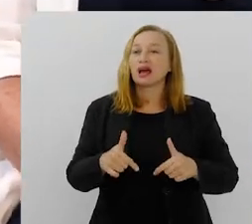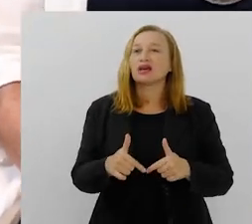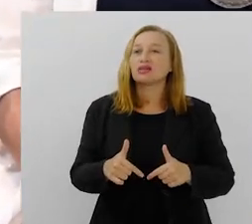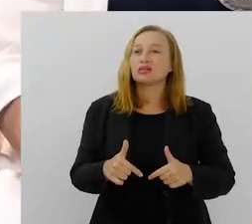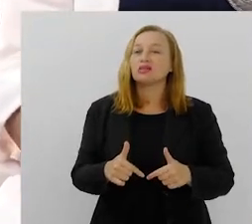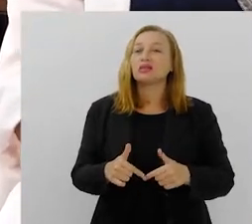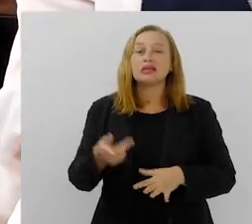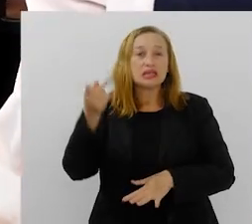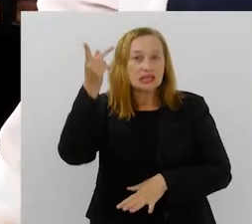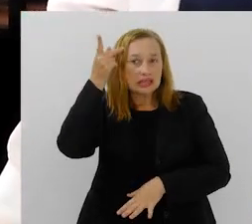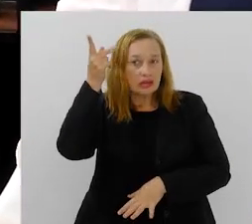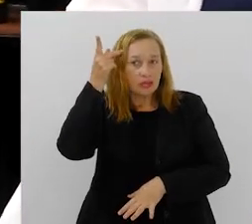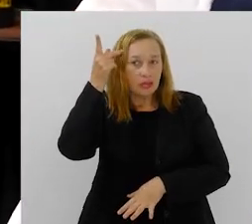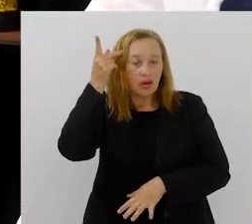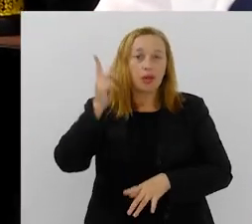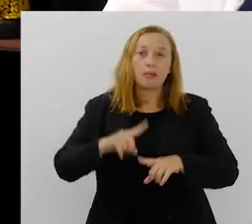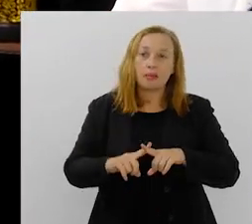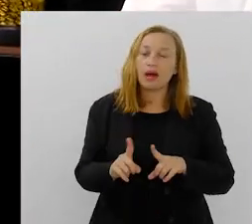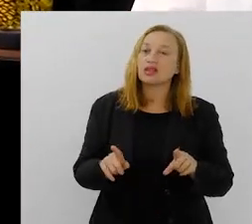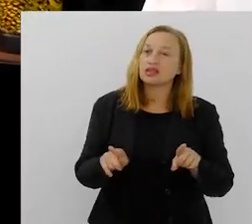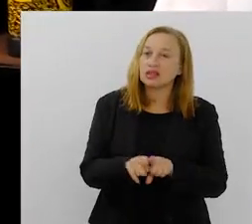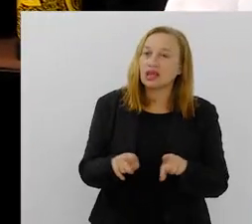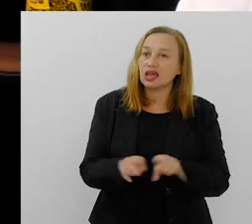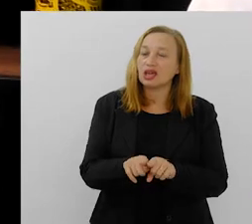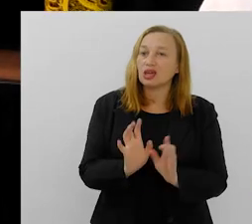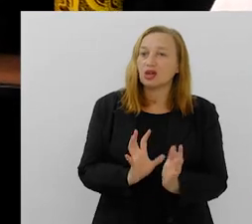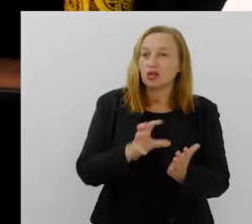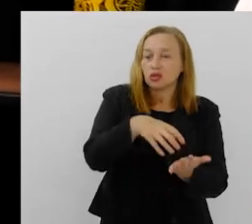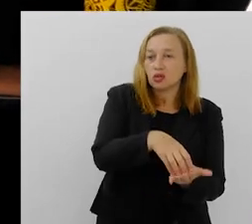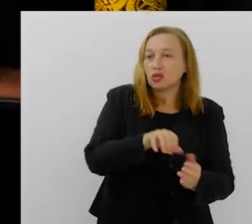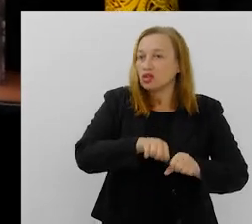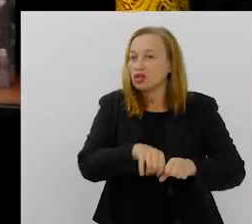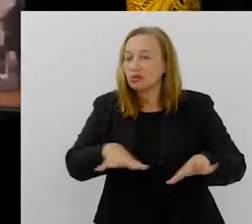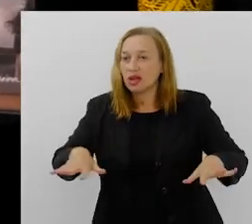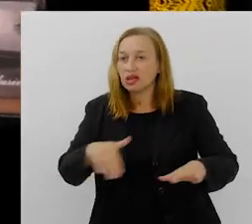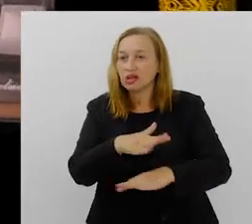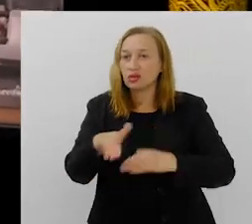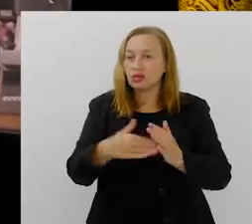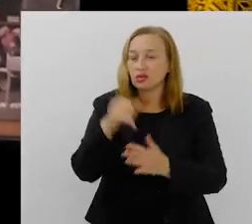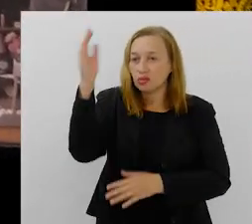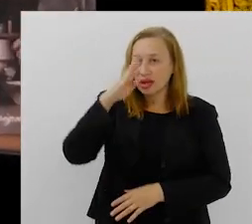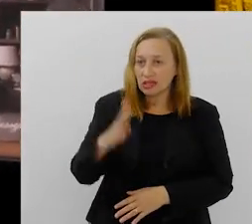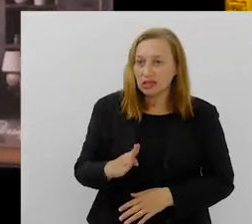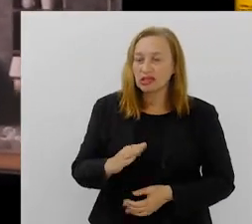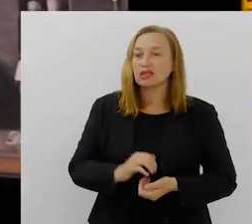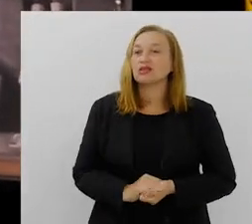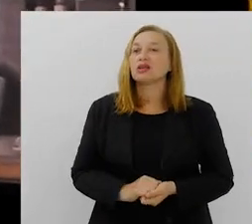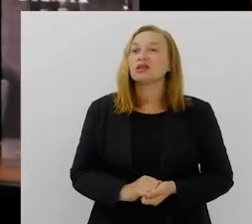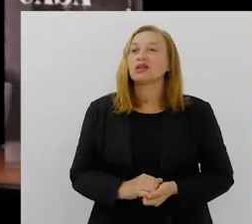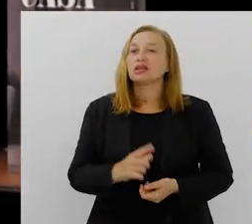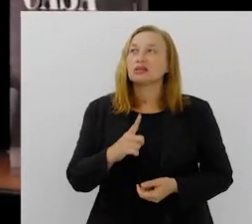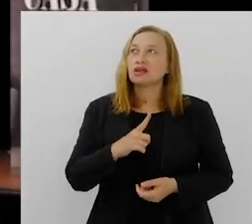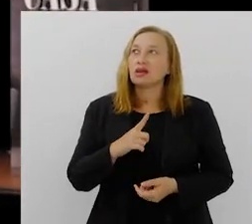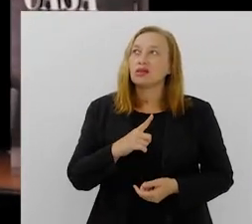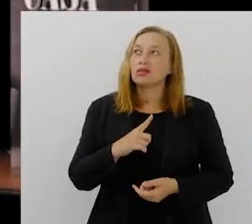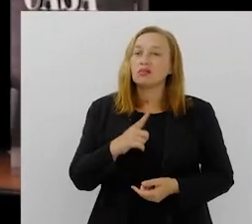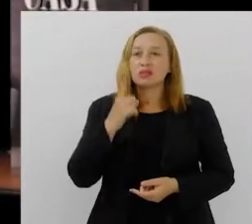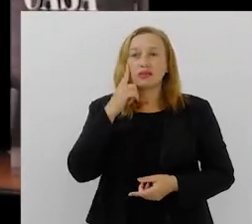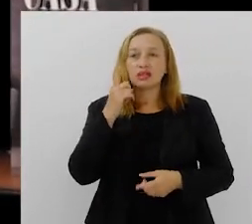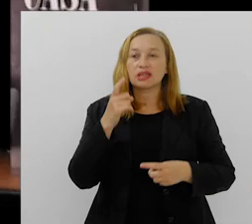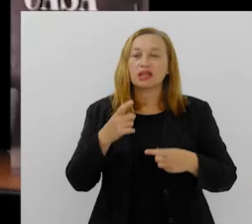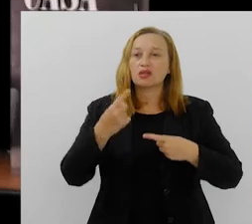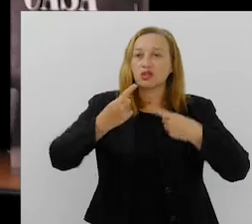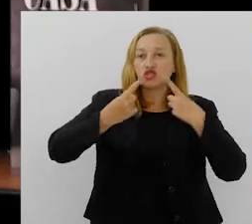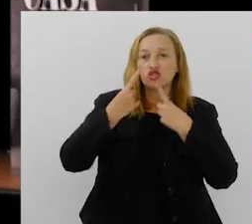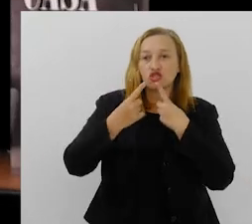com a sua sede em São Paulo, mas ela tem núcleos espalhados aí no Brasil inteiro. A gente tem uma perspectiva de trazer